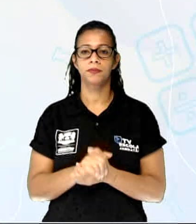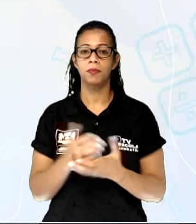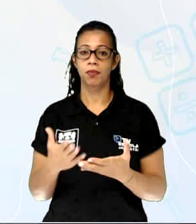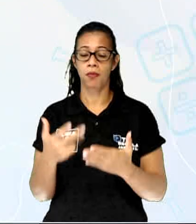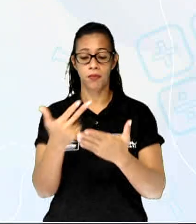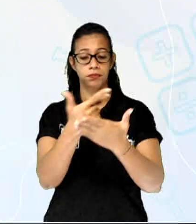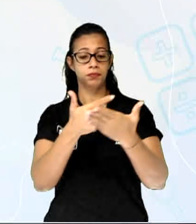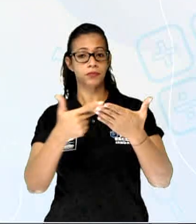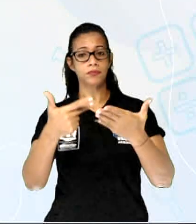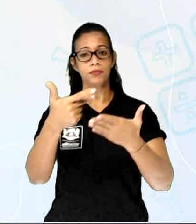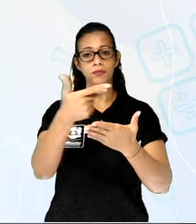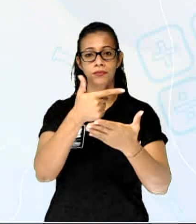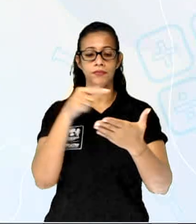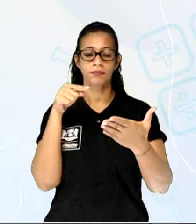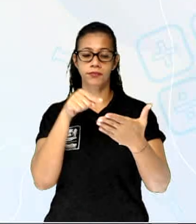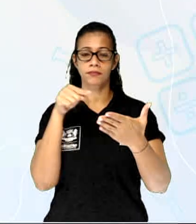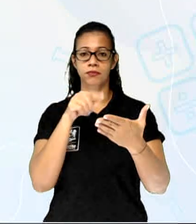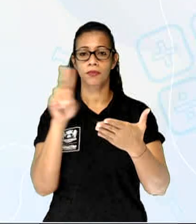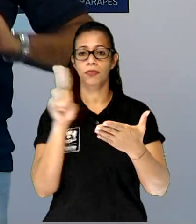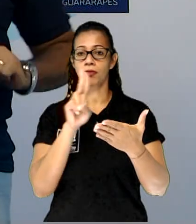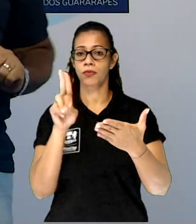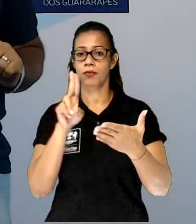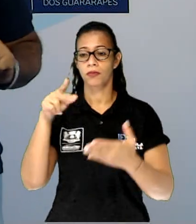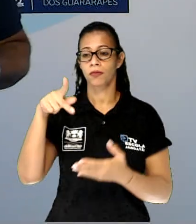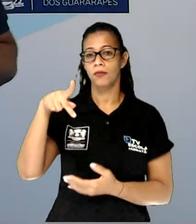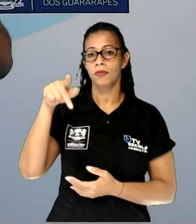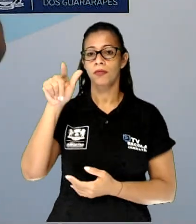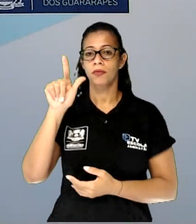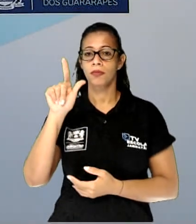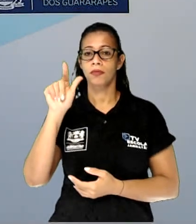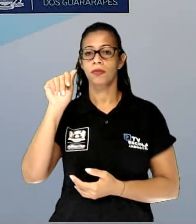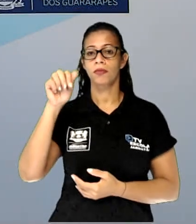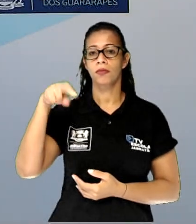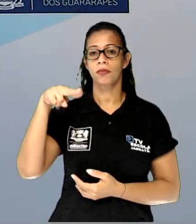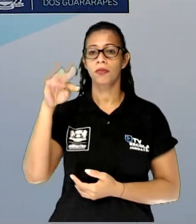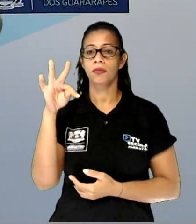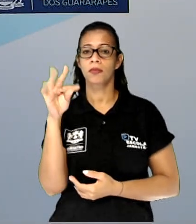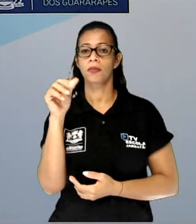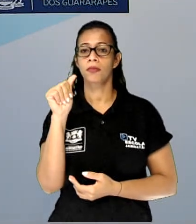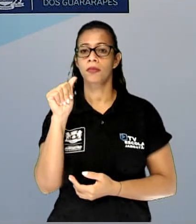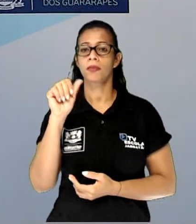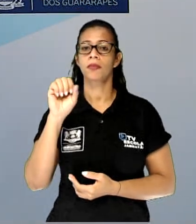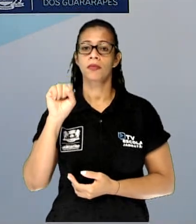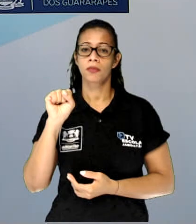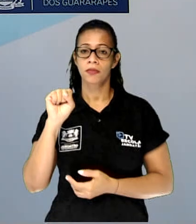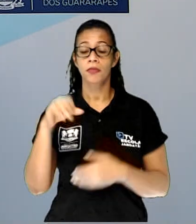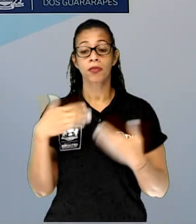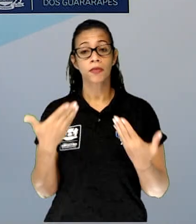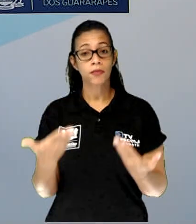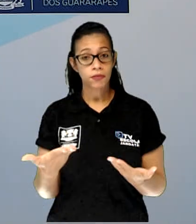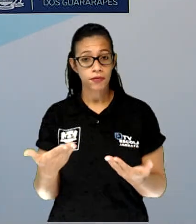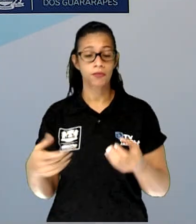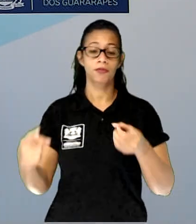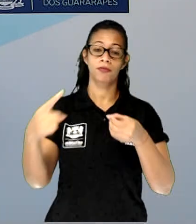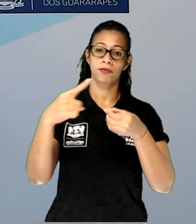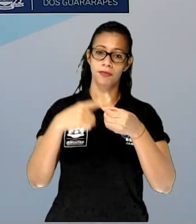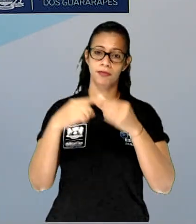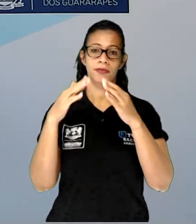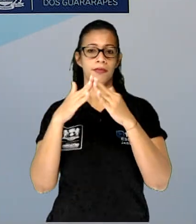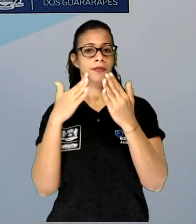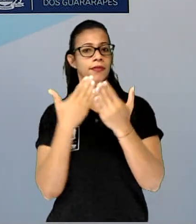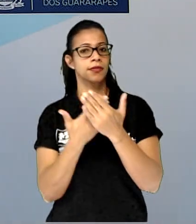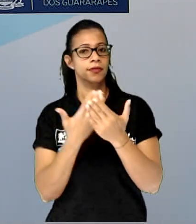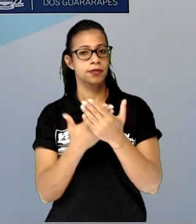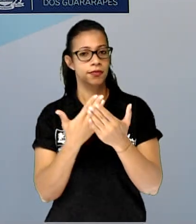denominadas de plantas. Então, quando o seu professor, quando você estiver lá na escola, pedir para você fazer uma